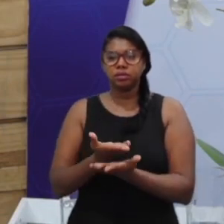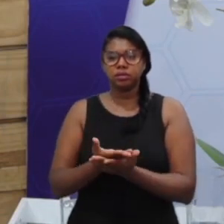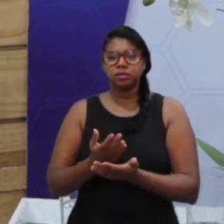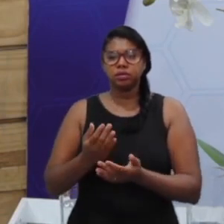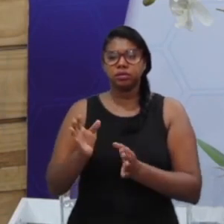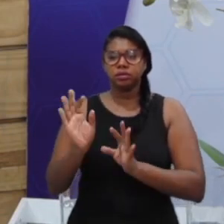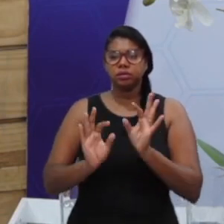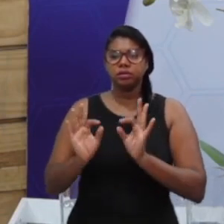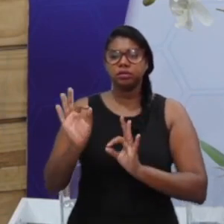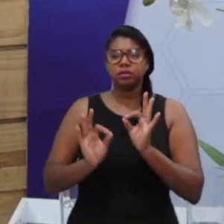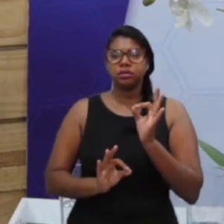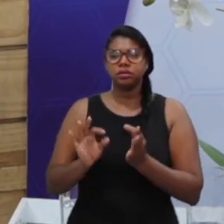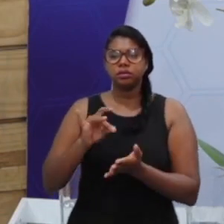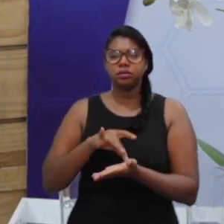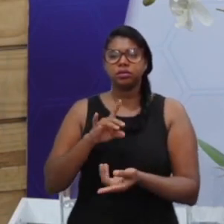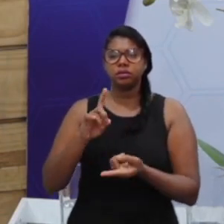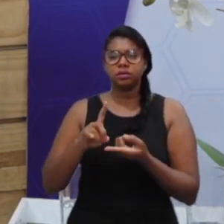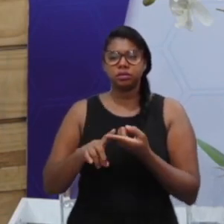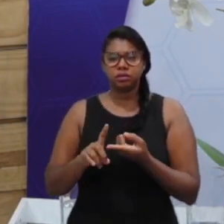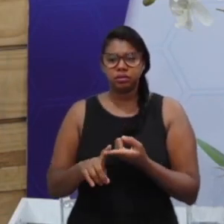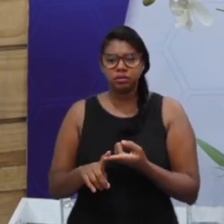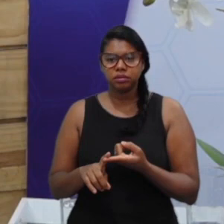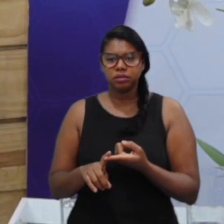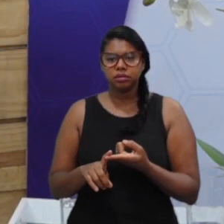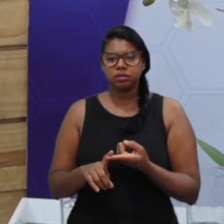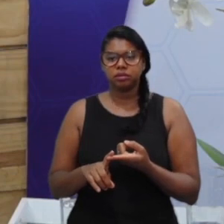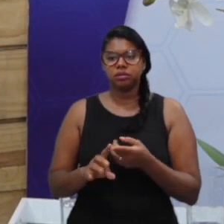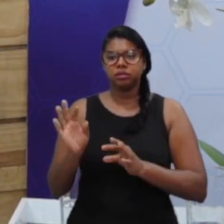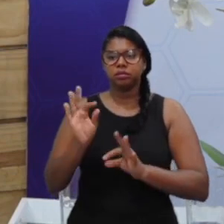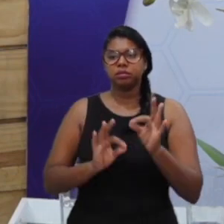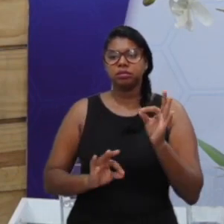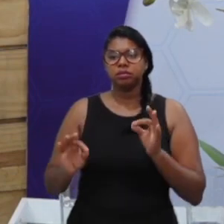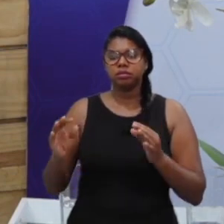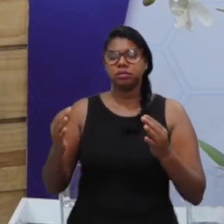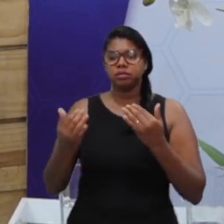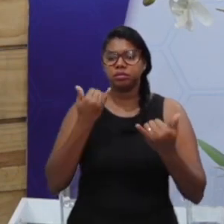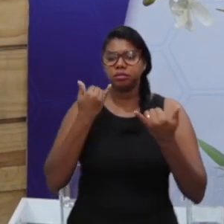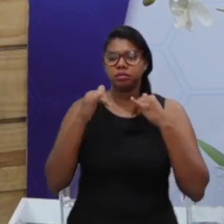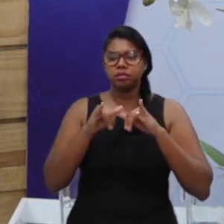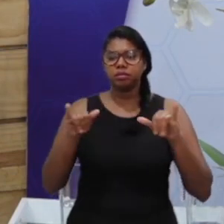preparar e estar munido de boas informações.